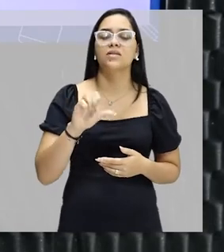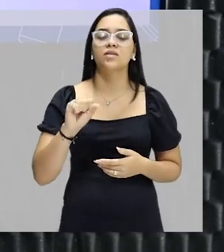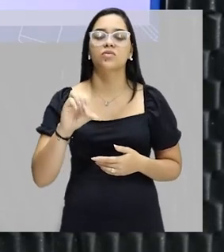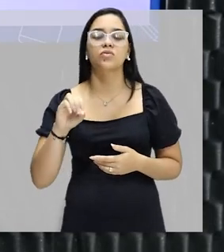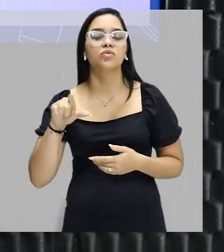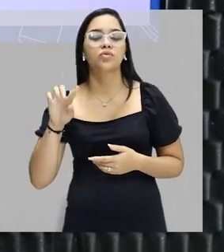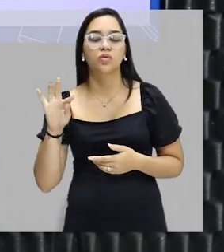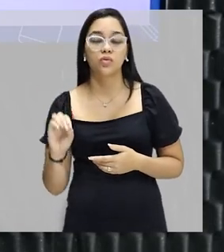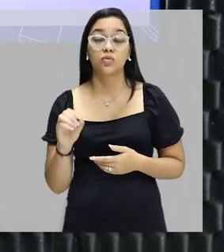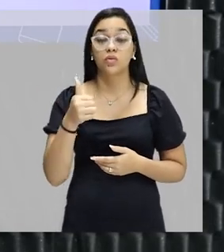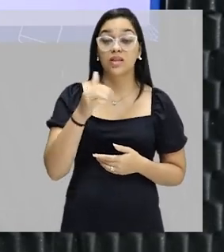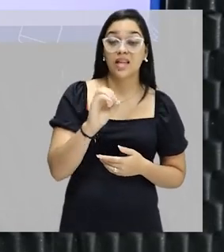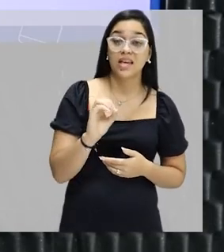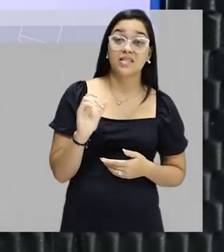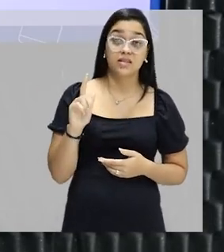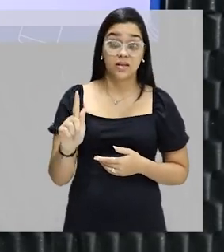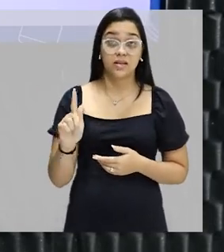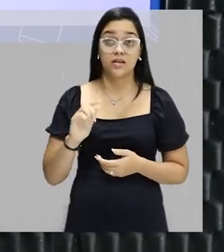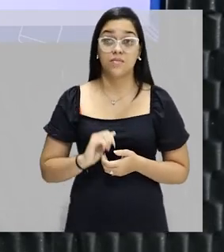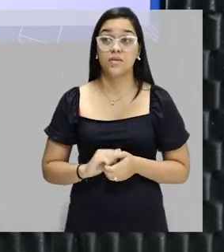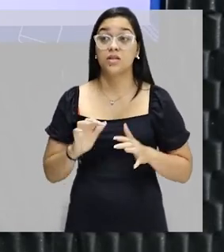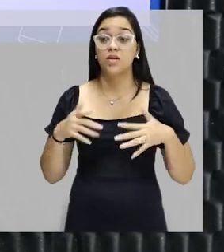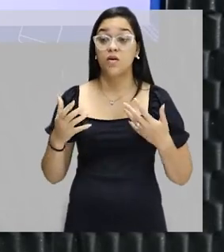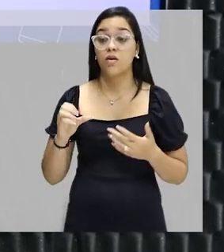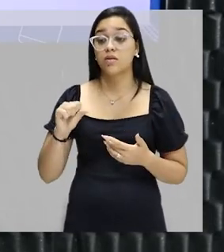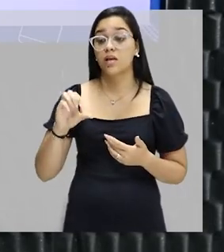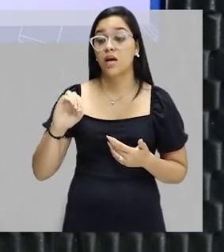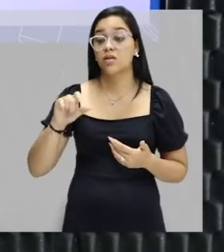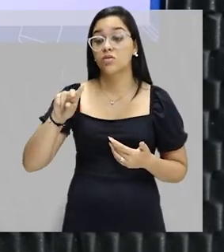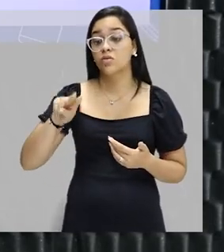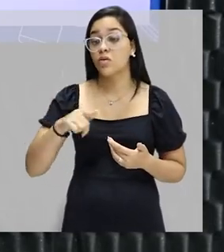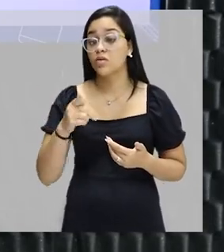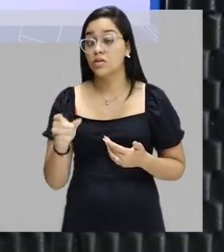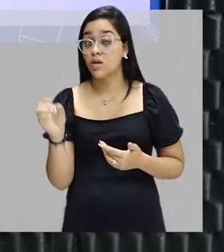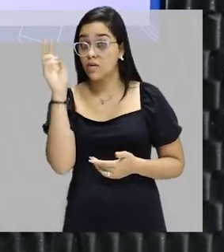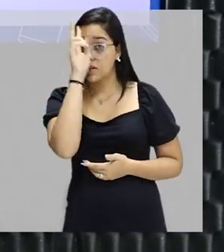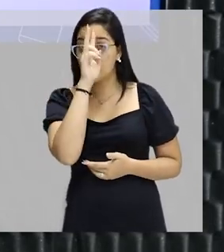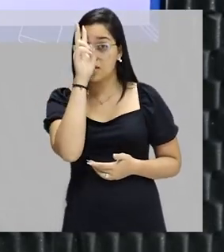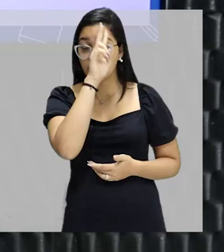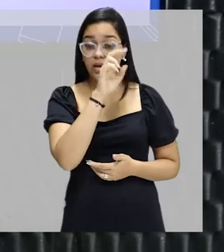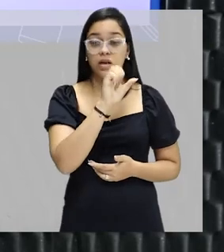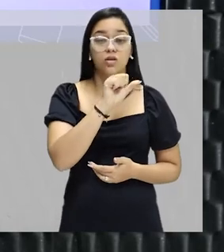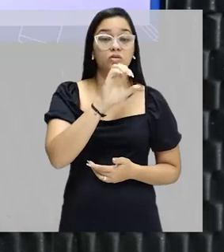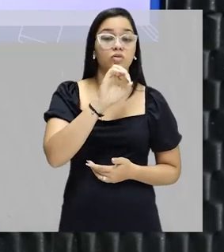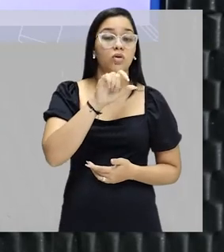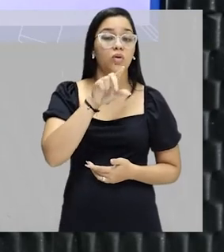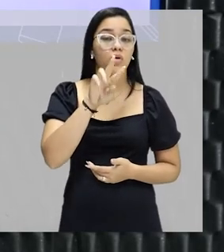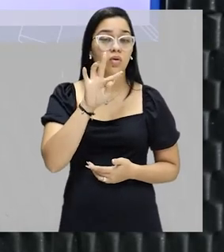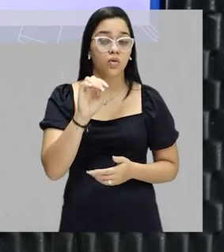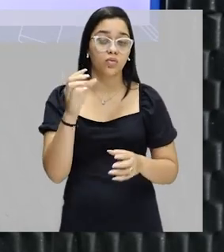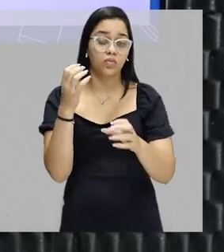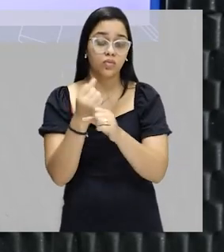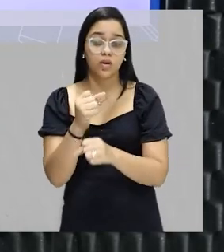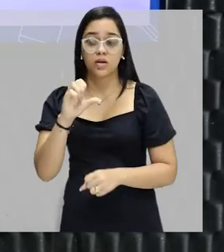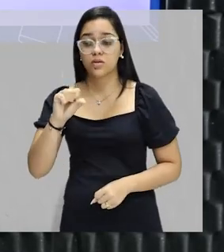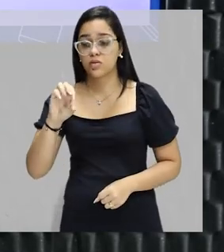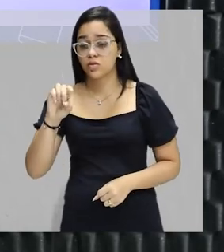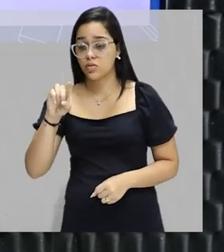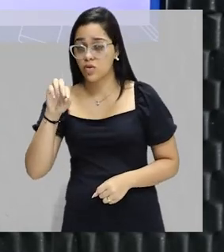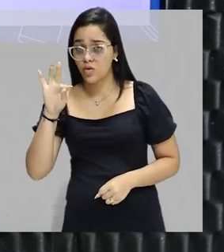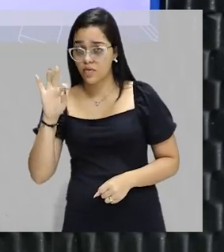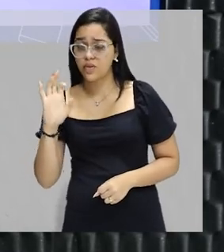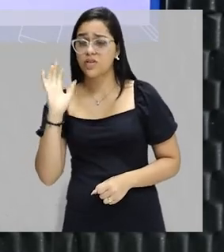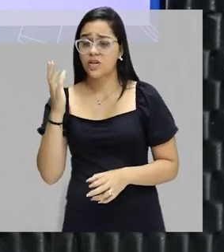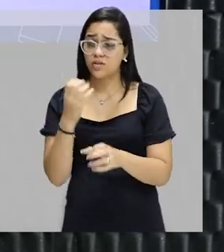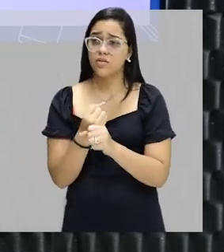10 gramas. E qual é a massa da solução? Lembrando que solução é soluto mais solvente. E aqui nós somamos o